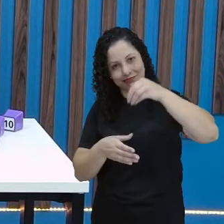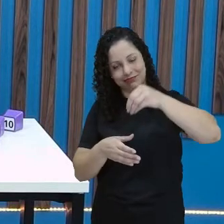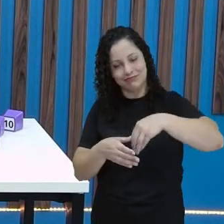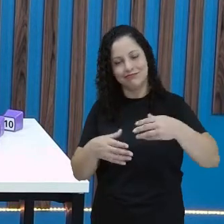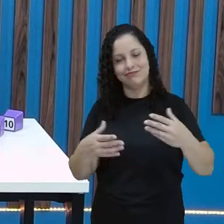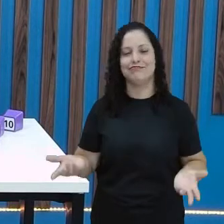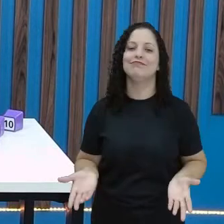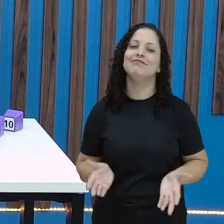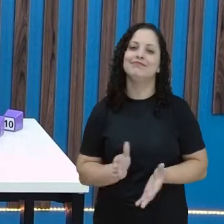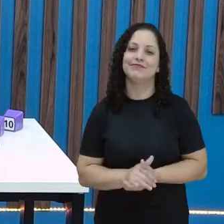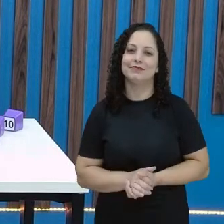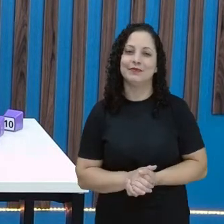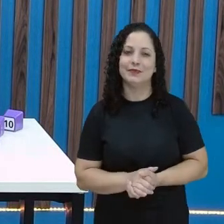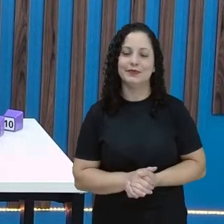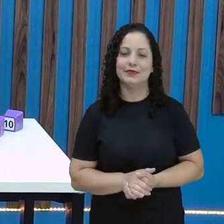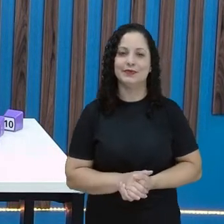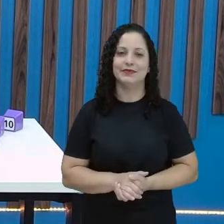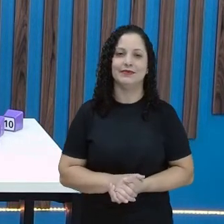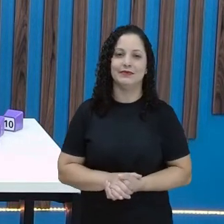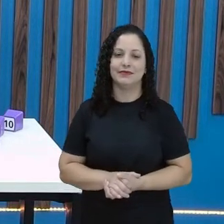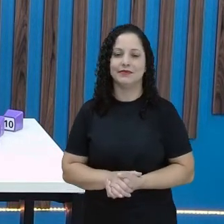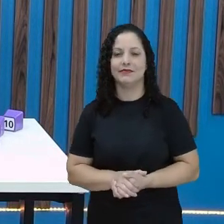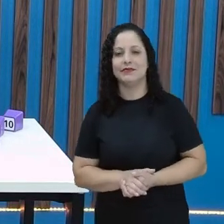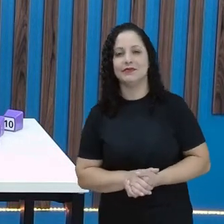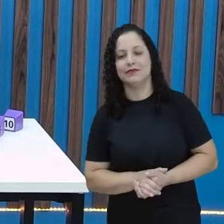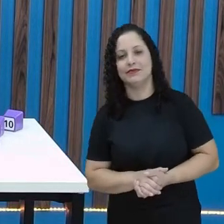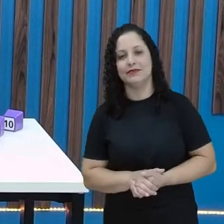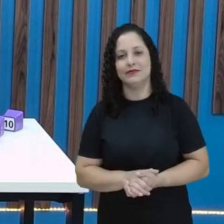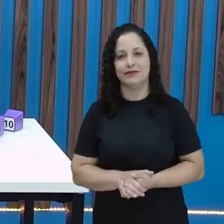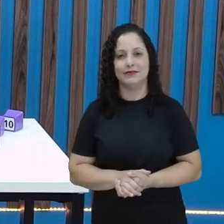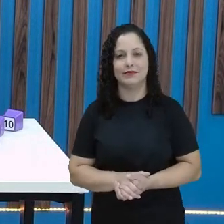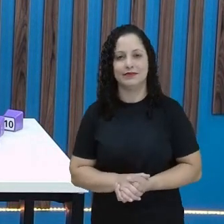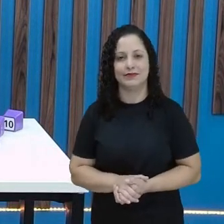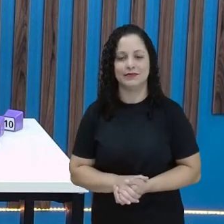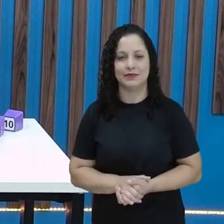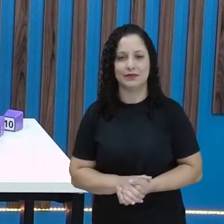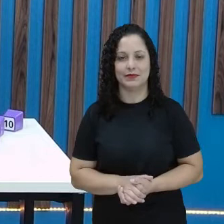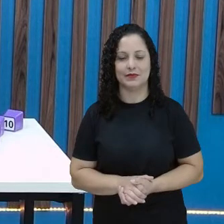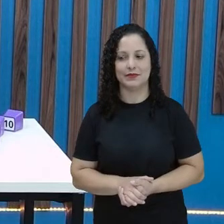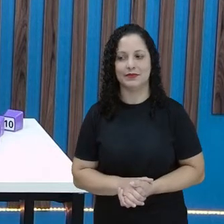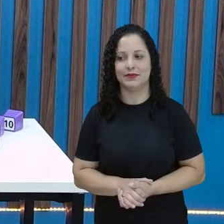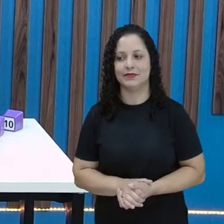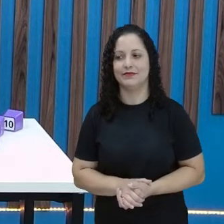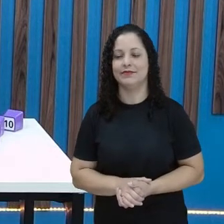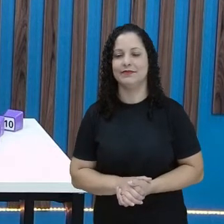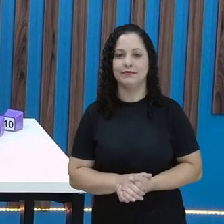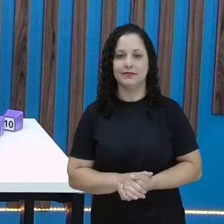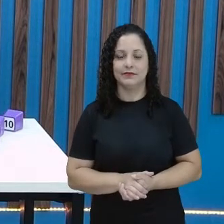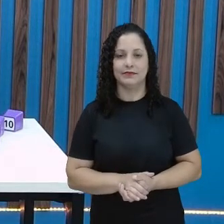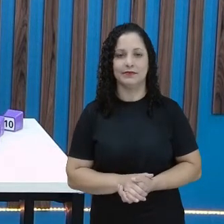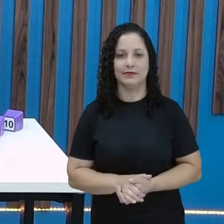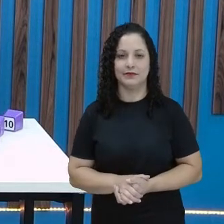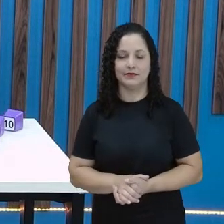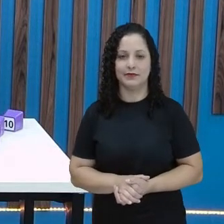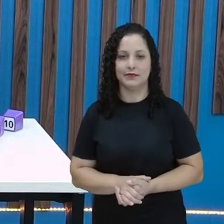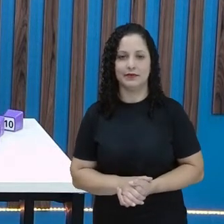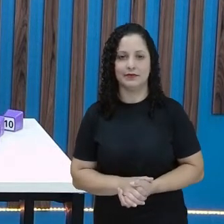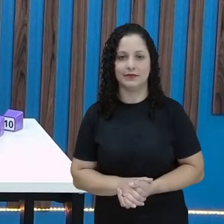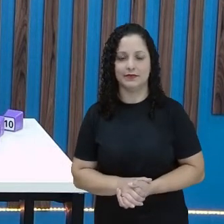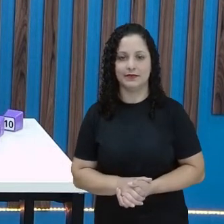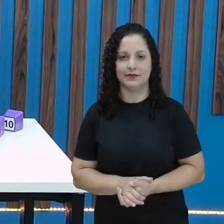quatro, cinco, seis, sete, oito, nove, dez,